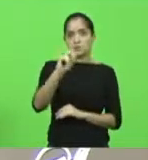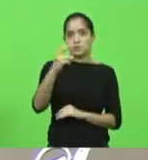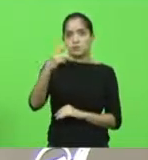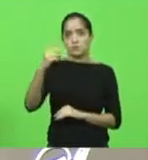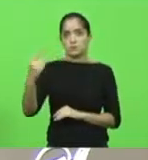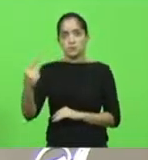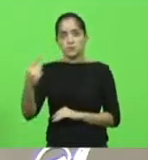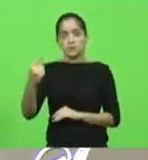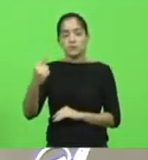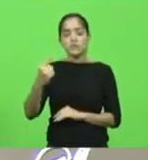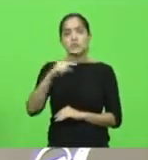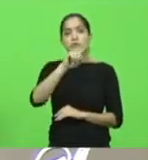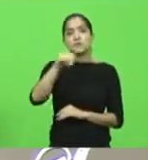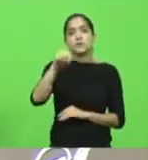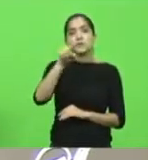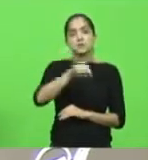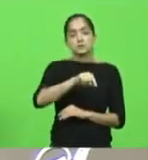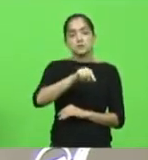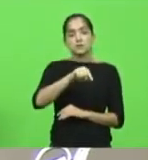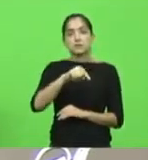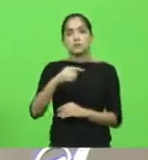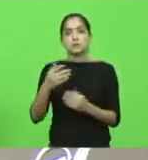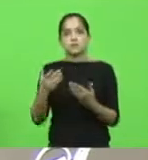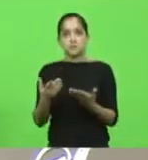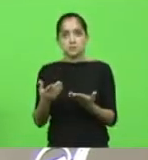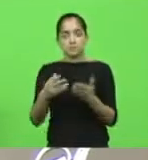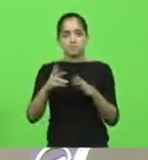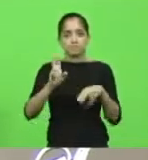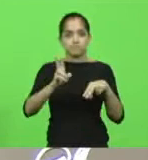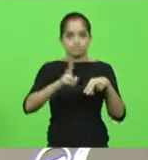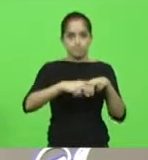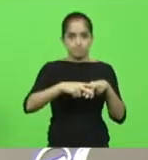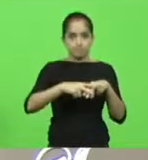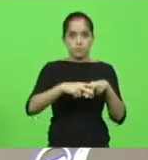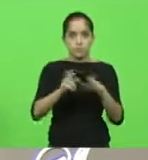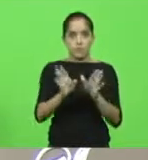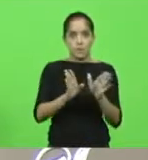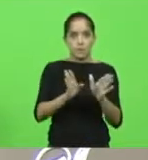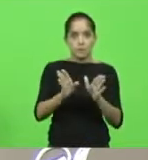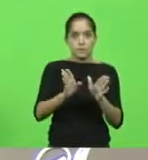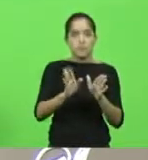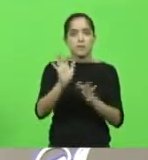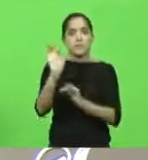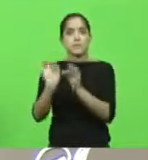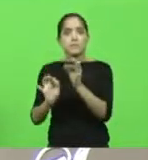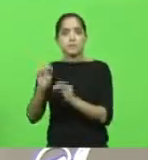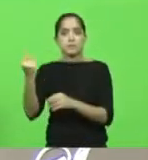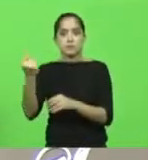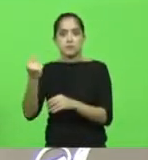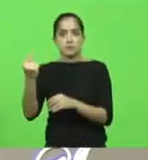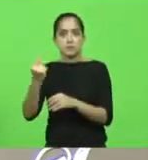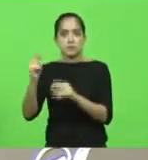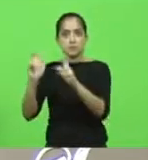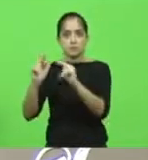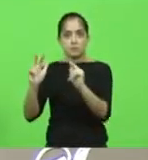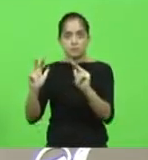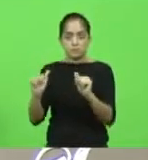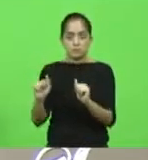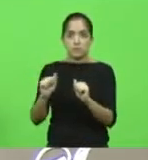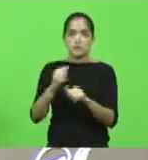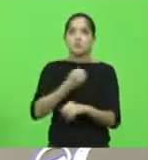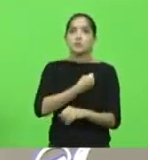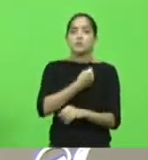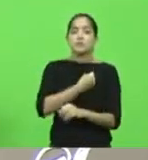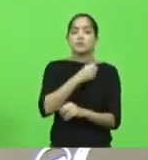que fica sustada e revogada a prisão preventiva decretada pelo juízo da Primeira Vara Federal de Florianópolis, nos autos nº